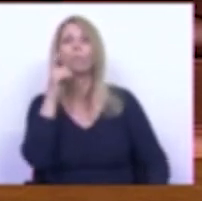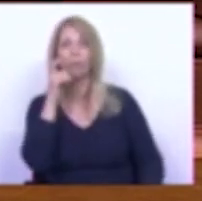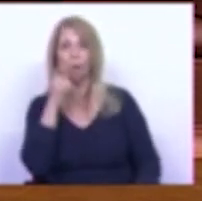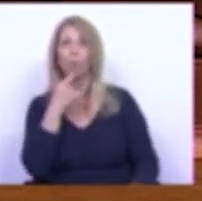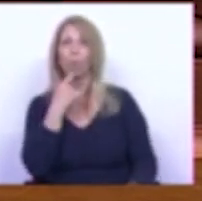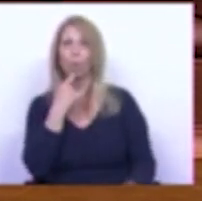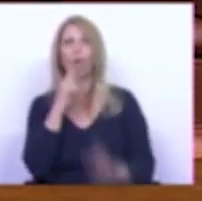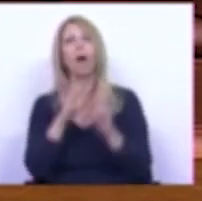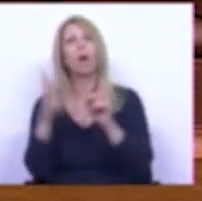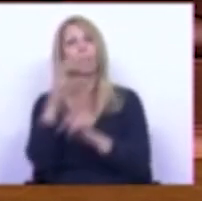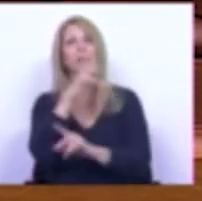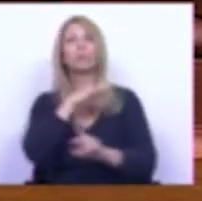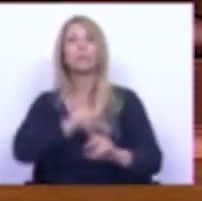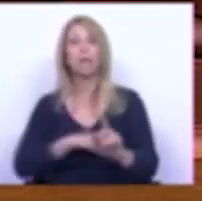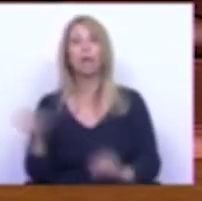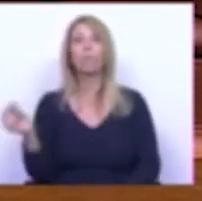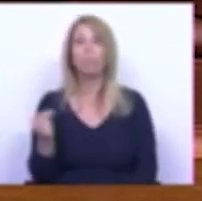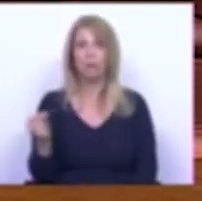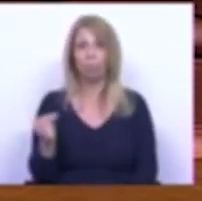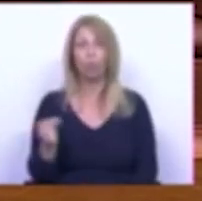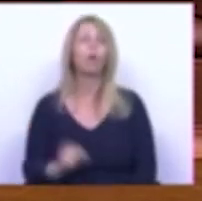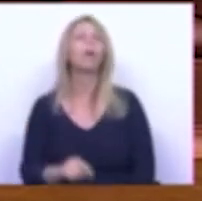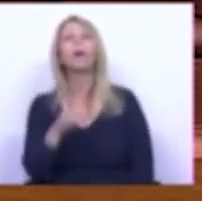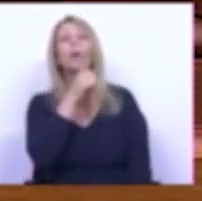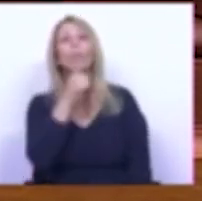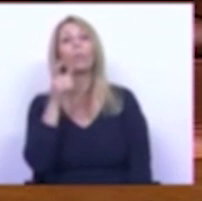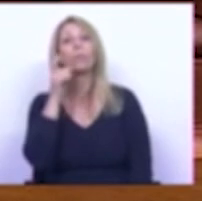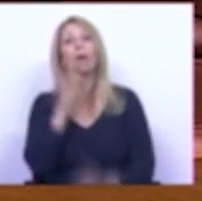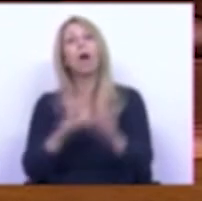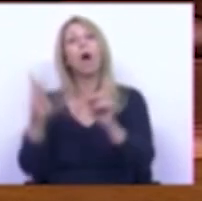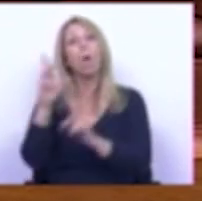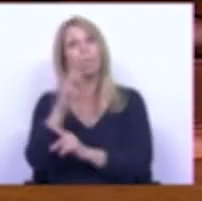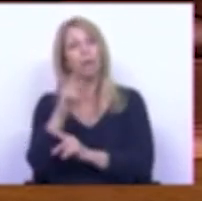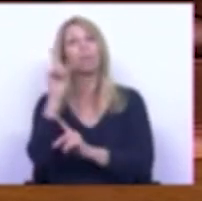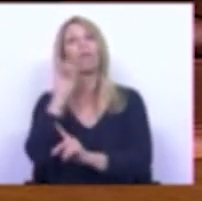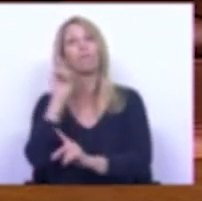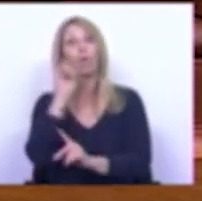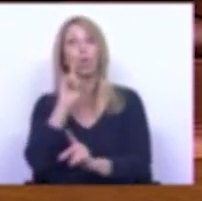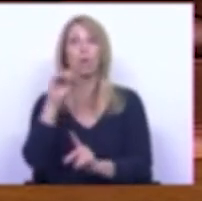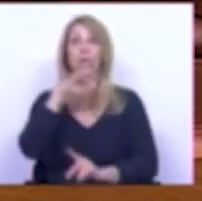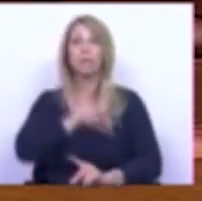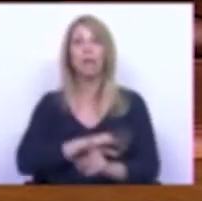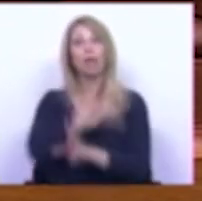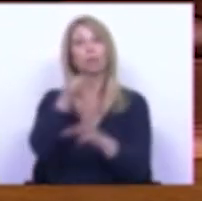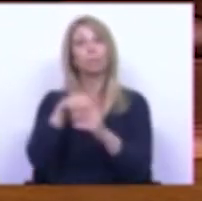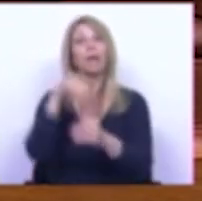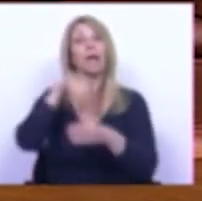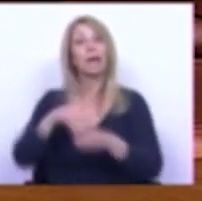forte aumento do salário mínimo prometeram aumentar o peso dos salários no rendimento nacional